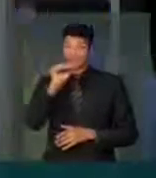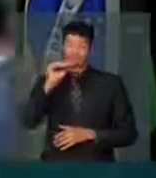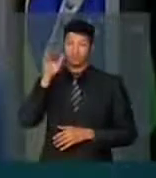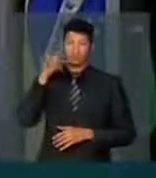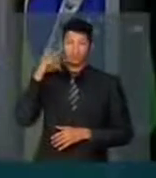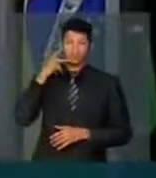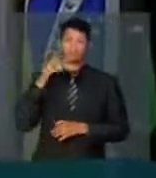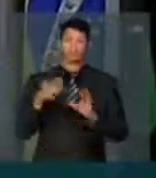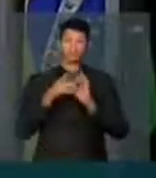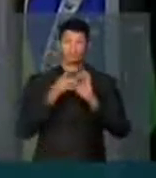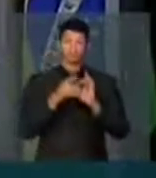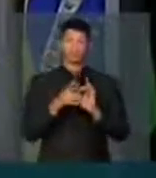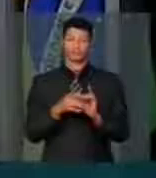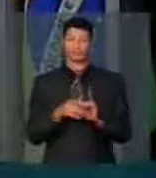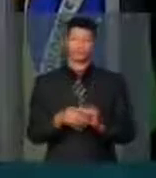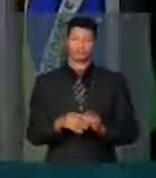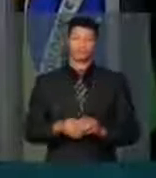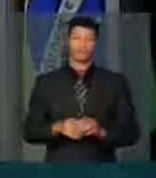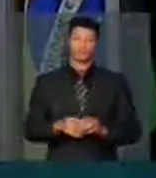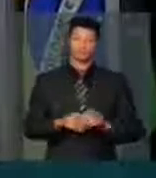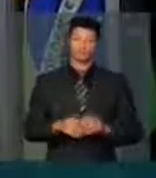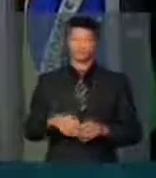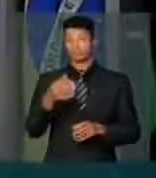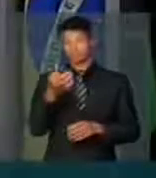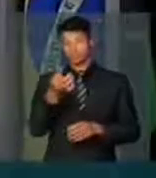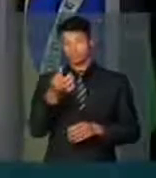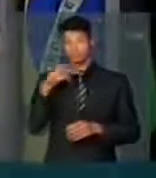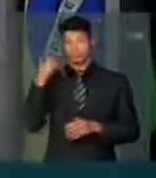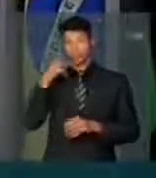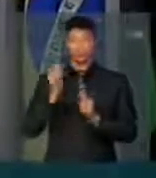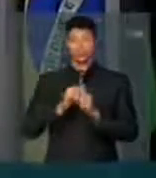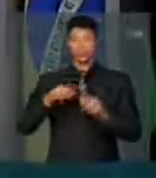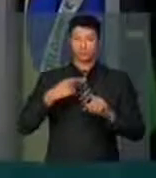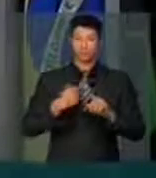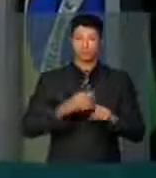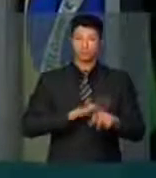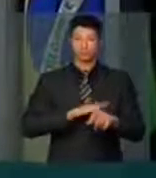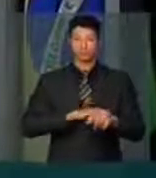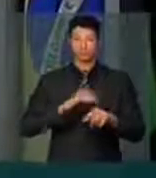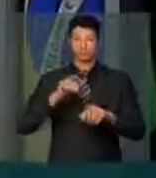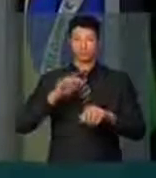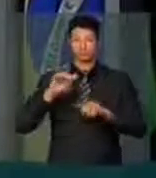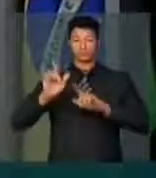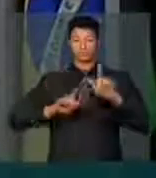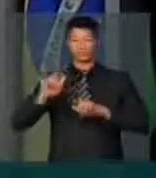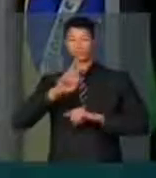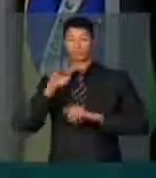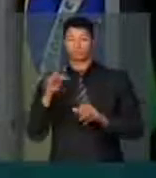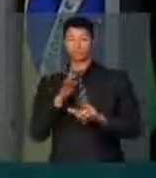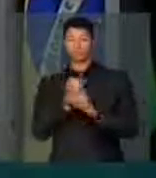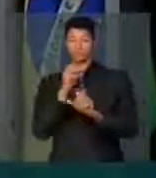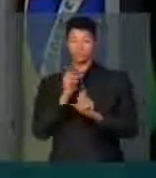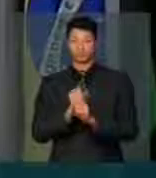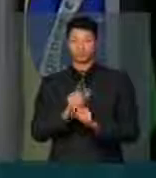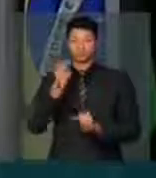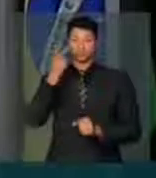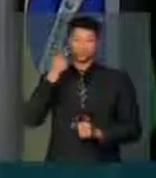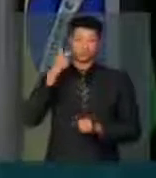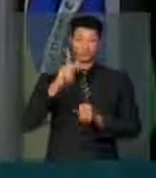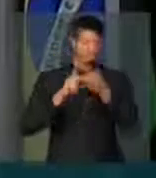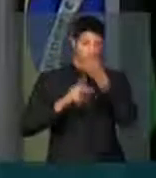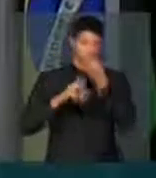partidos coligados, seis partidos com maior tempo de televisão vão contabilizar para